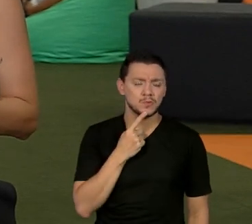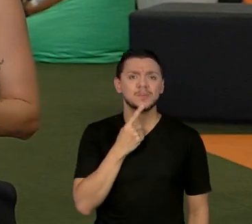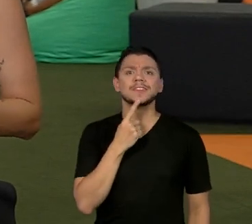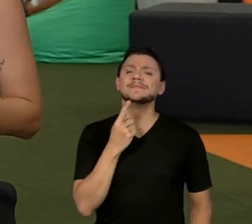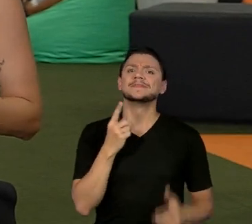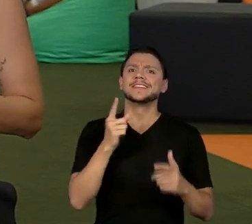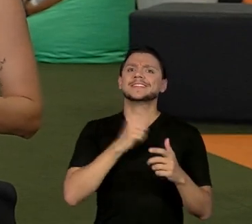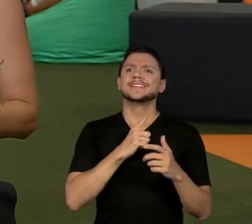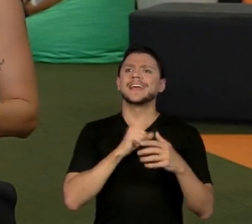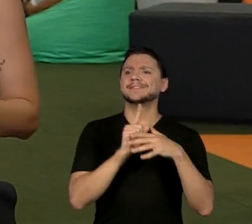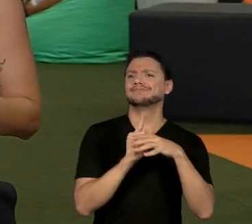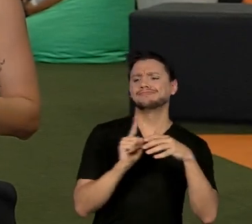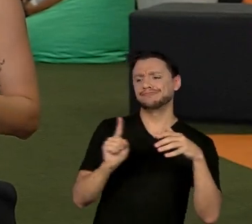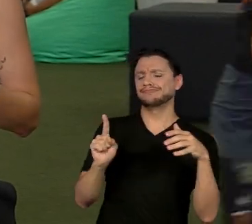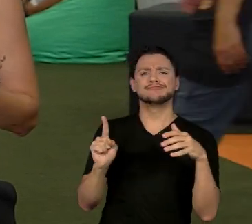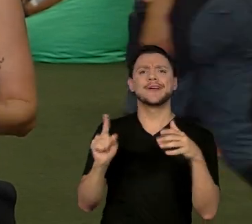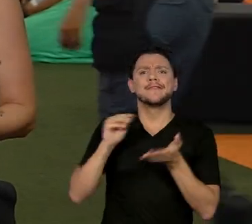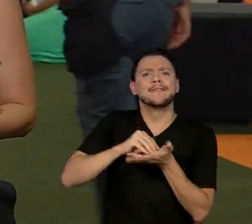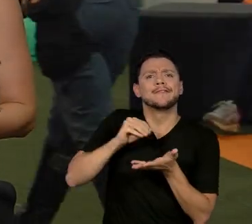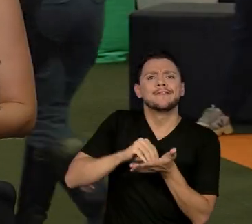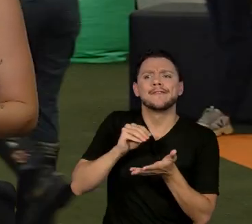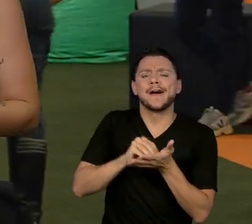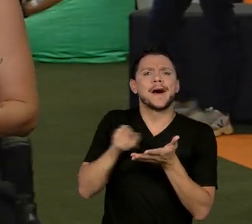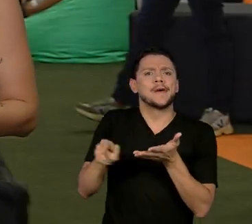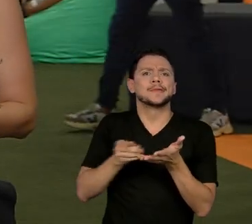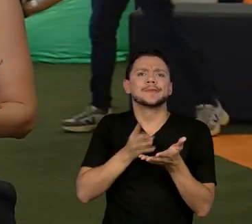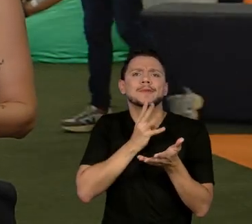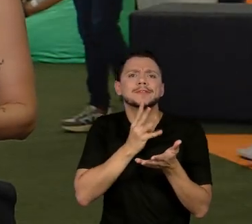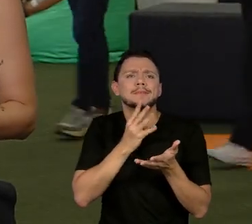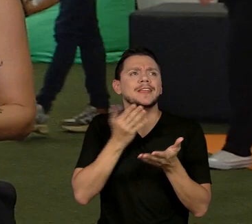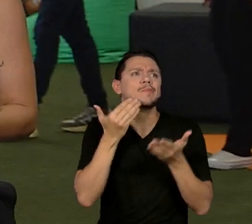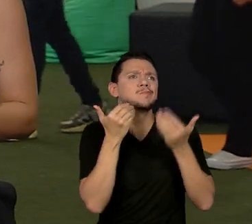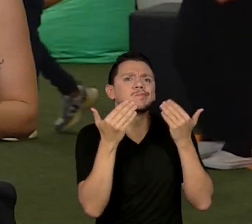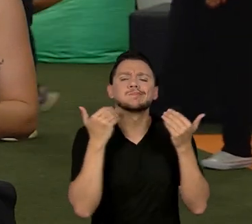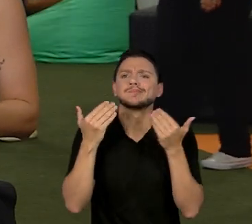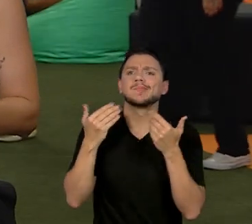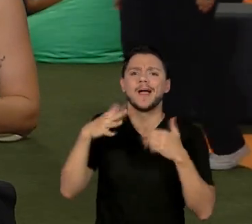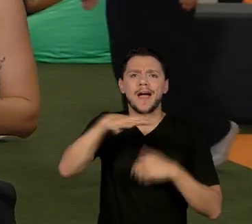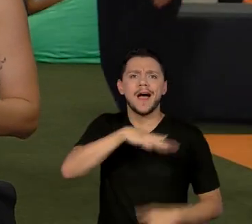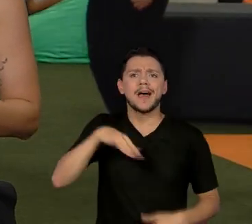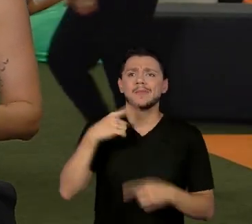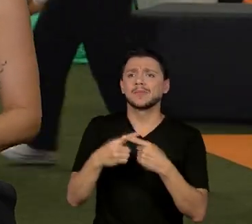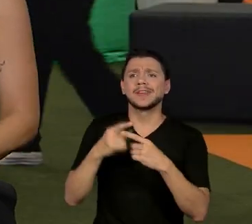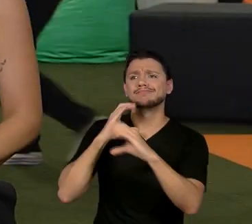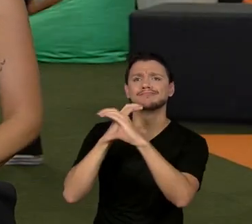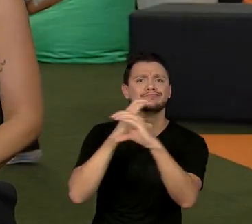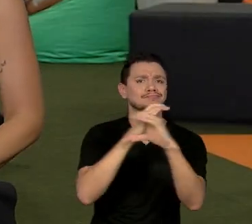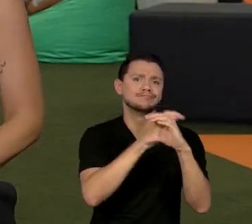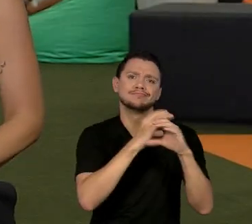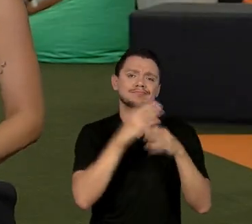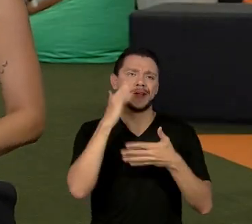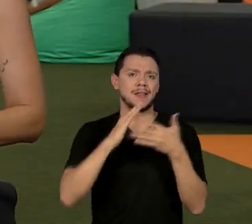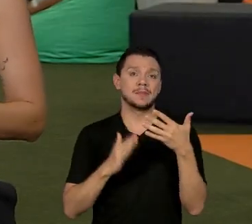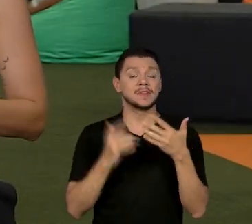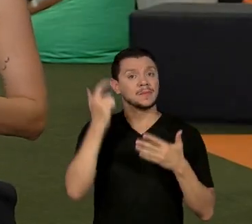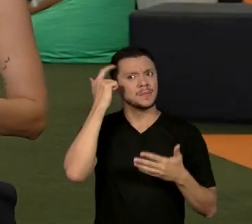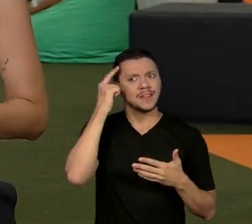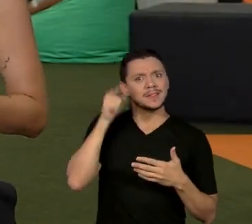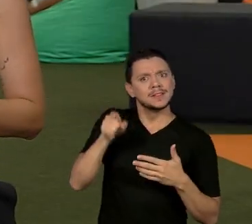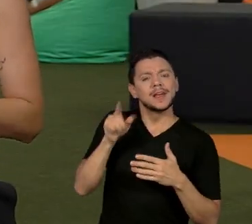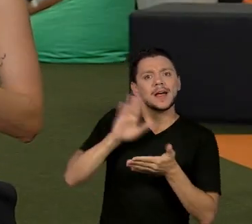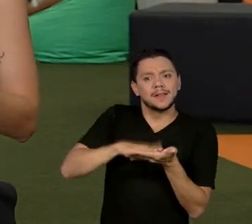já tem uma marginalização, já tem uma exclusão dos espaços de convívio, né? Então pensar a formação do intérprete,